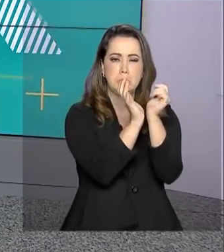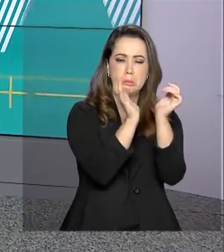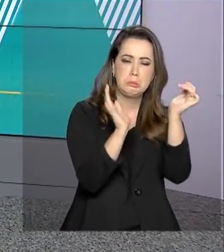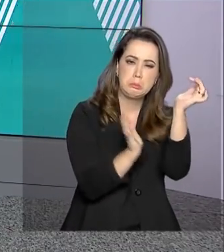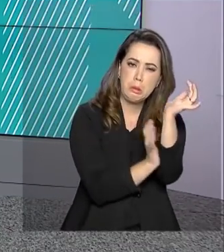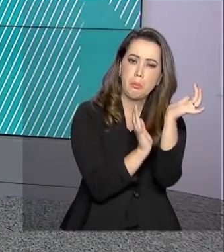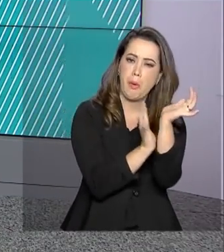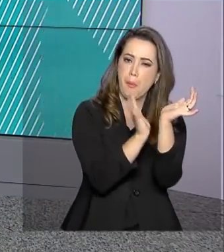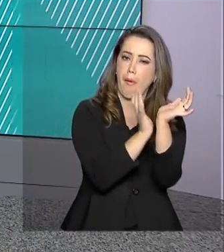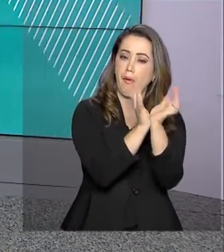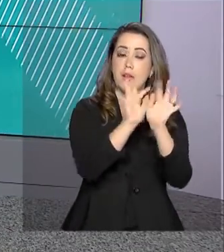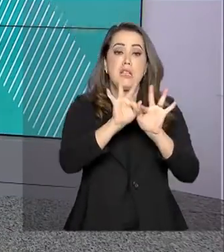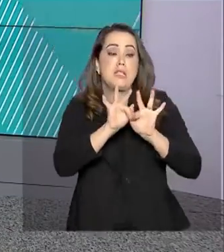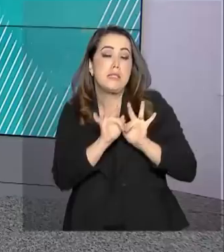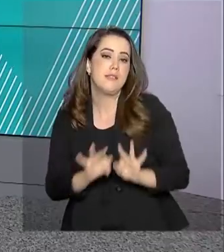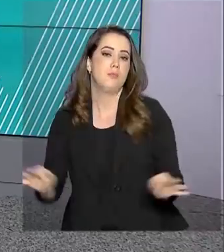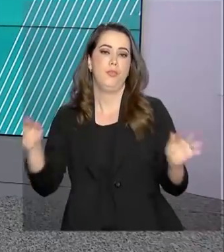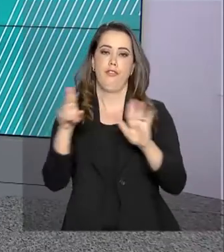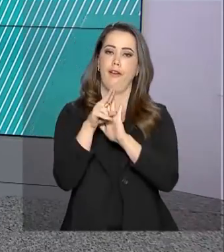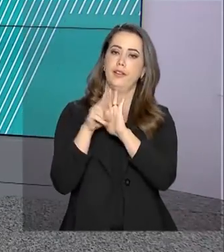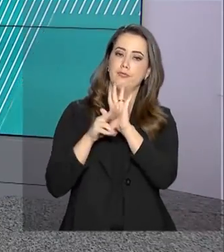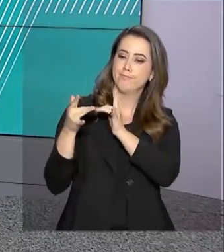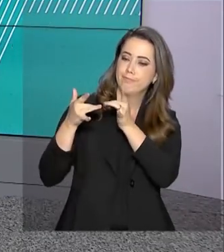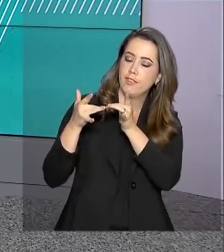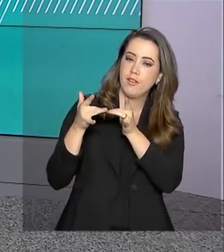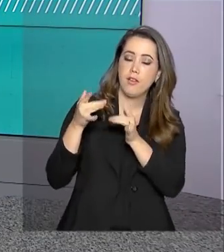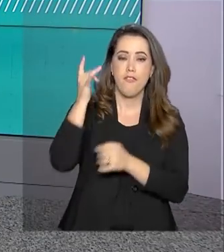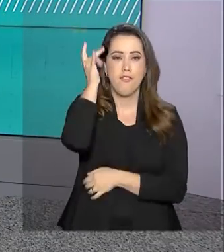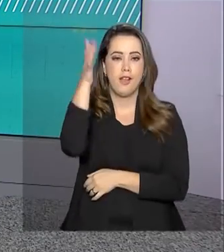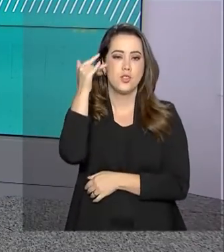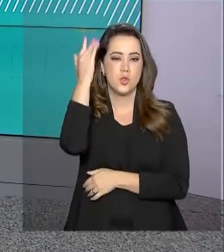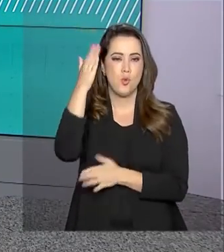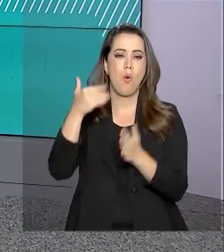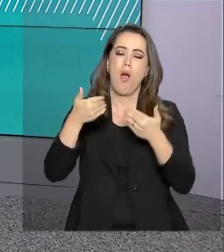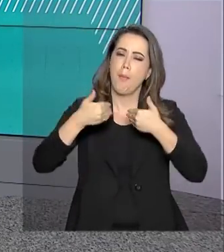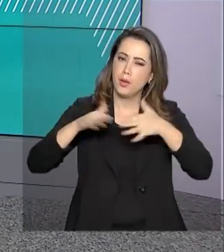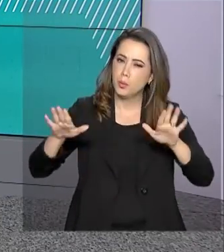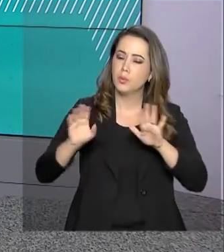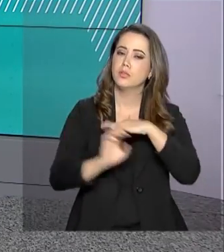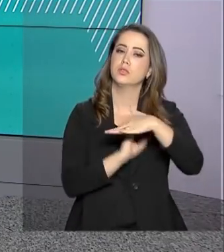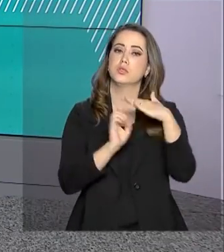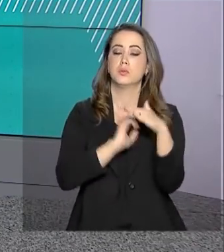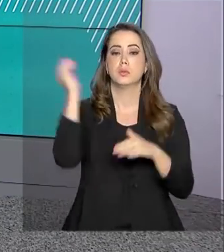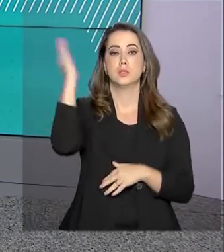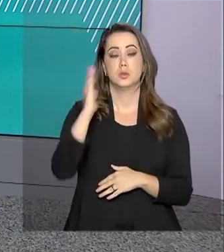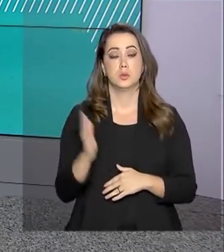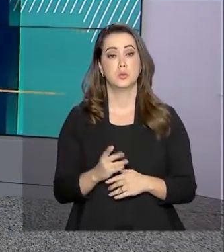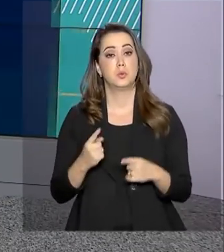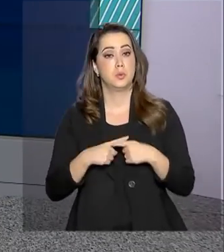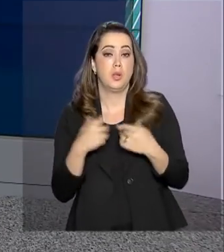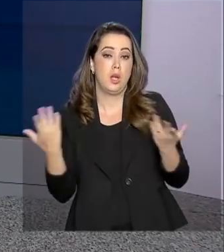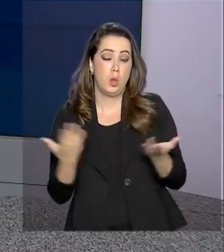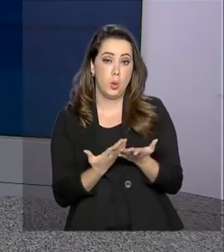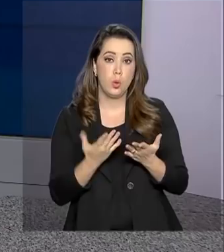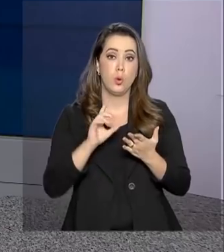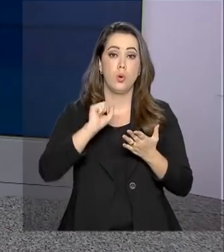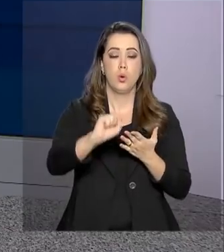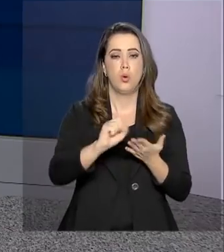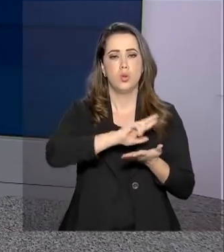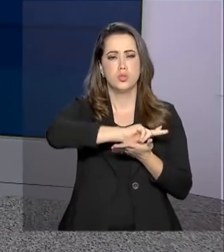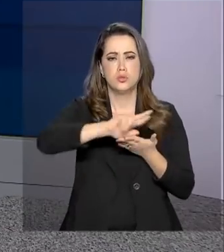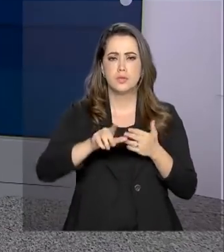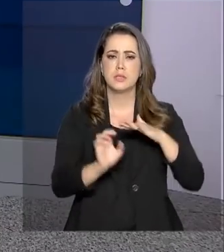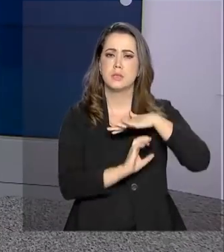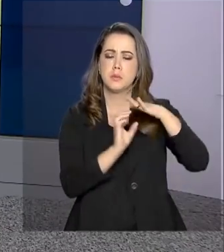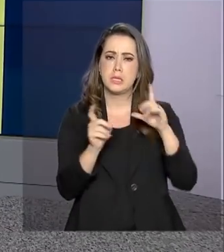simplificar regras e facilitar a abertura de empresas no Brasil. Agora, negócios de baixo risco, como de corte e costura